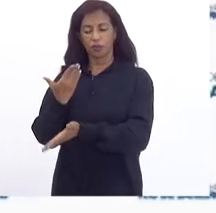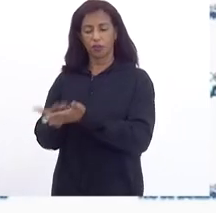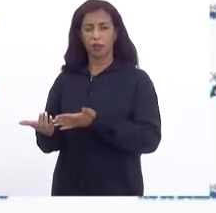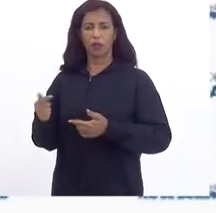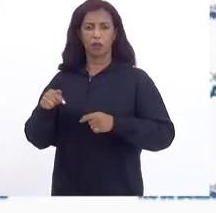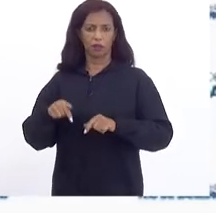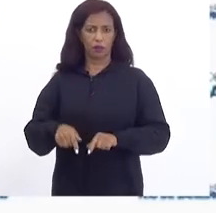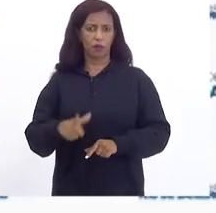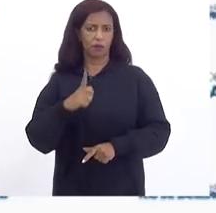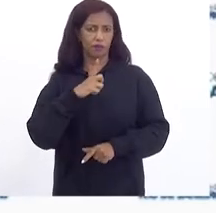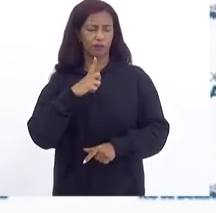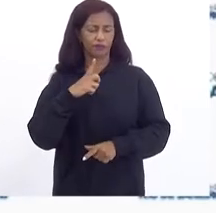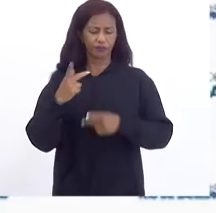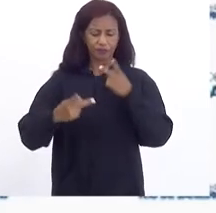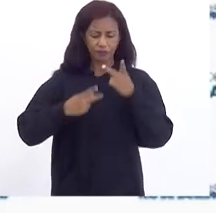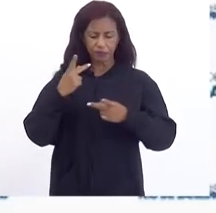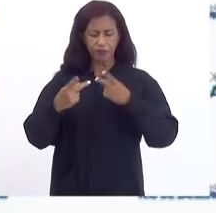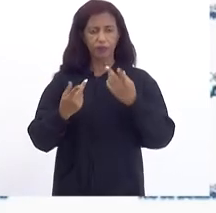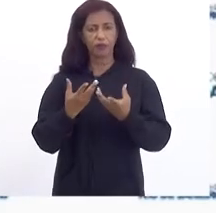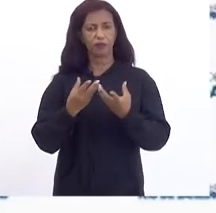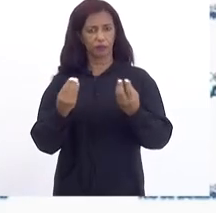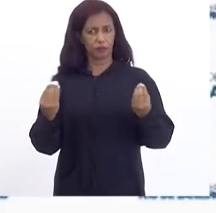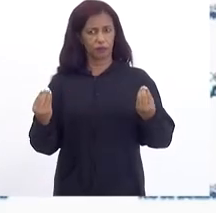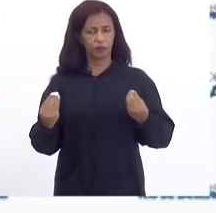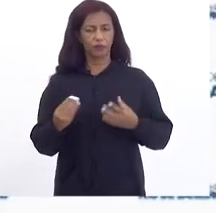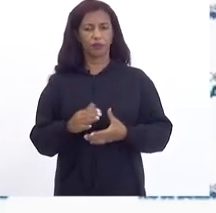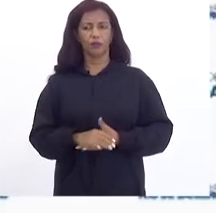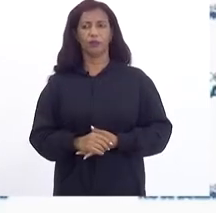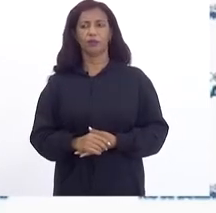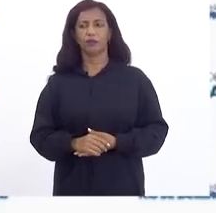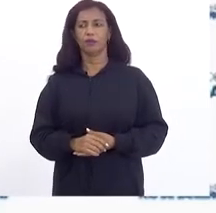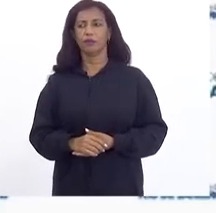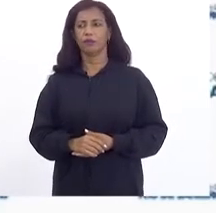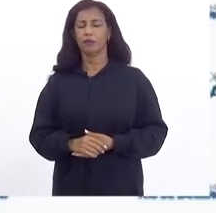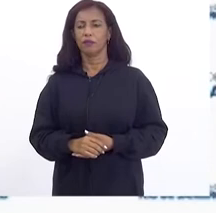Eu tenho Falado muito De que tem O